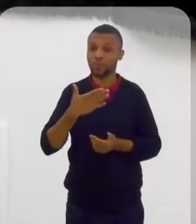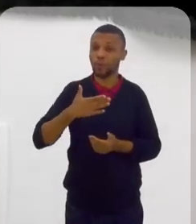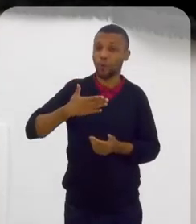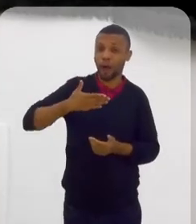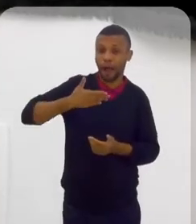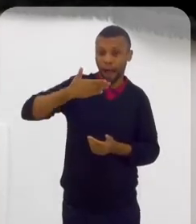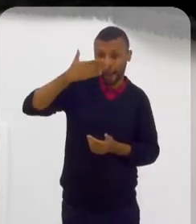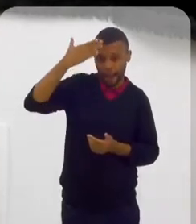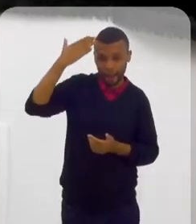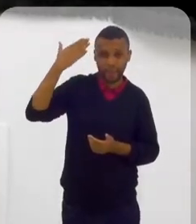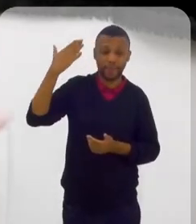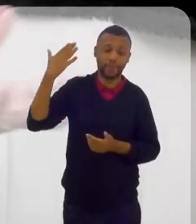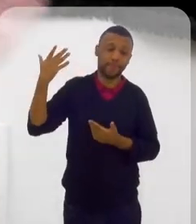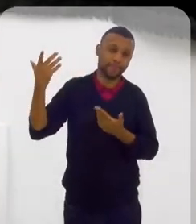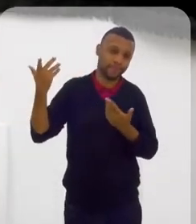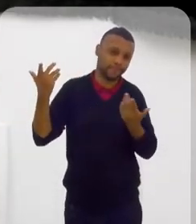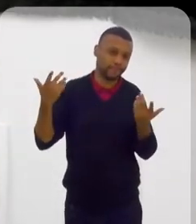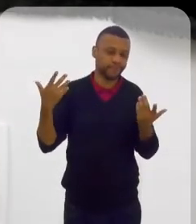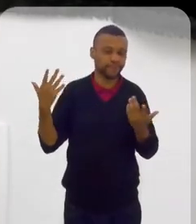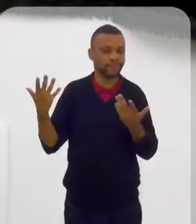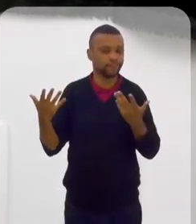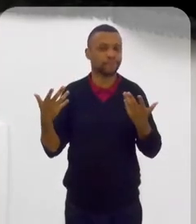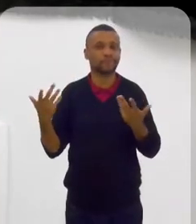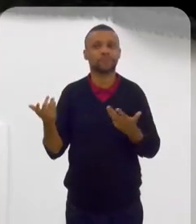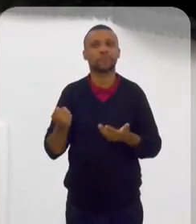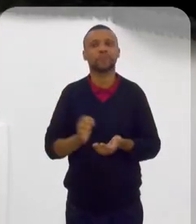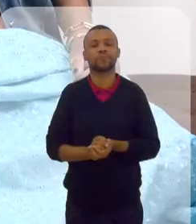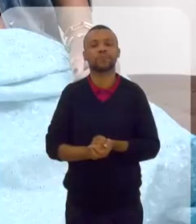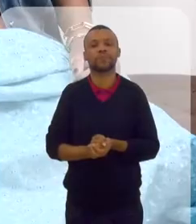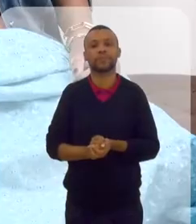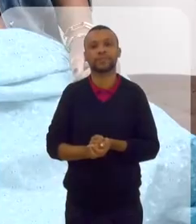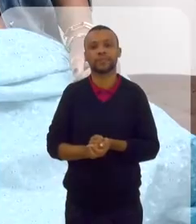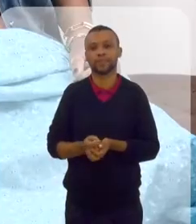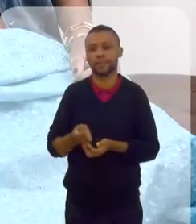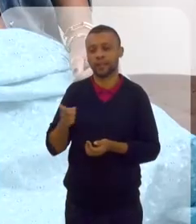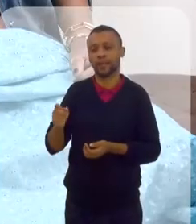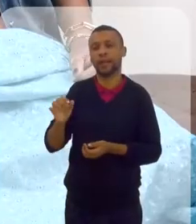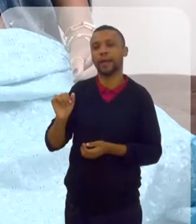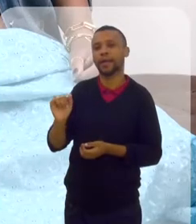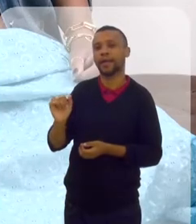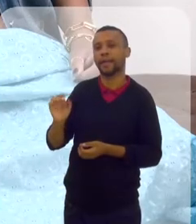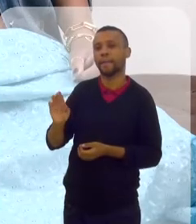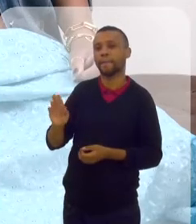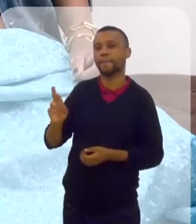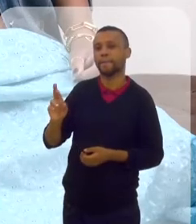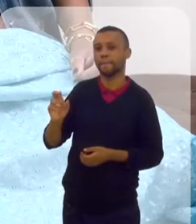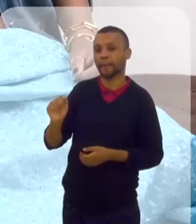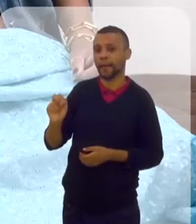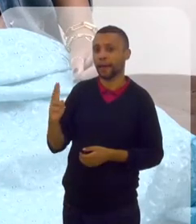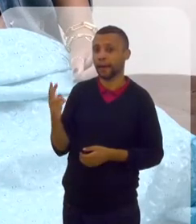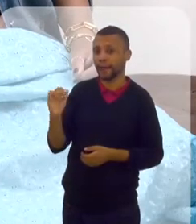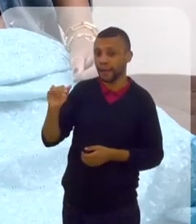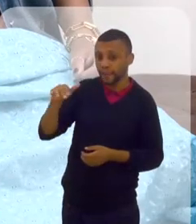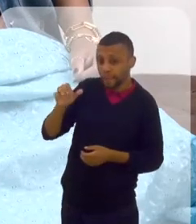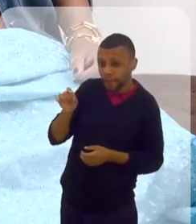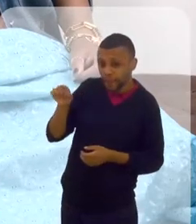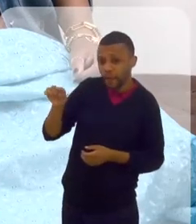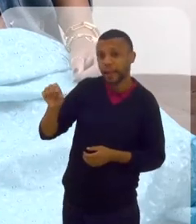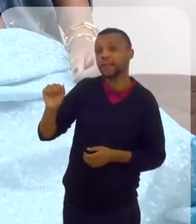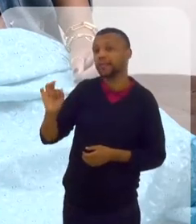porque, na verdade, um muçulmano, você vê, Barrin, né? De África, se botar aqui um irmão de Japão, então, assim,